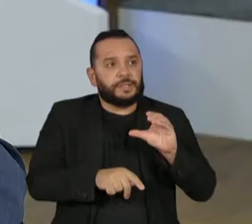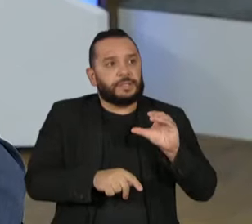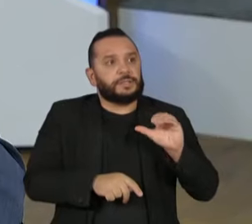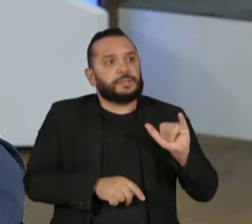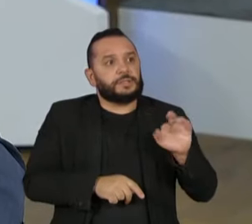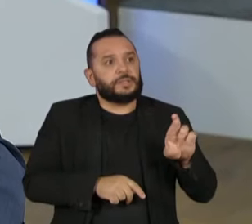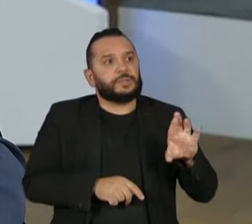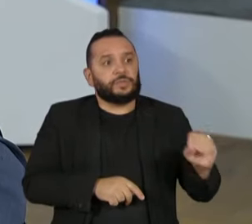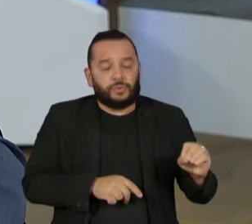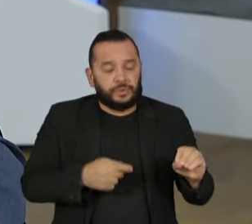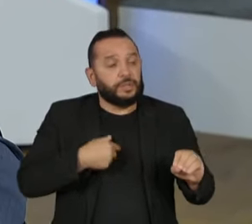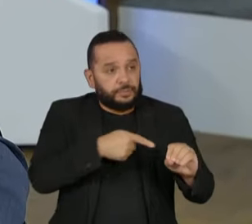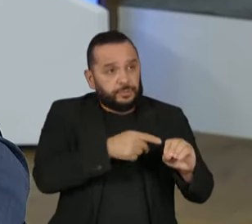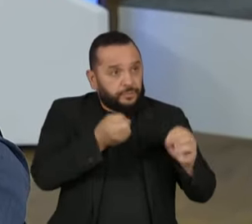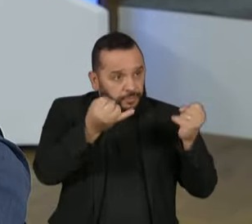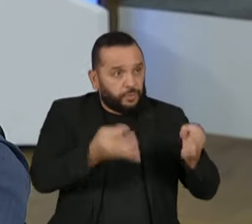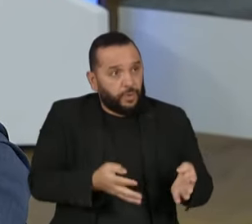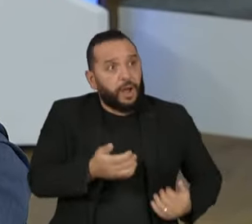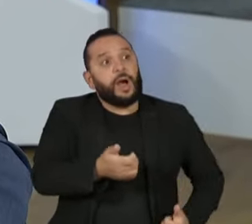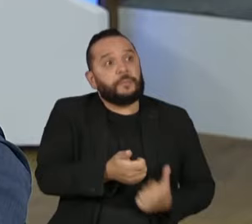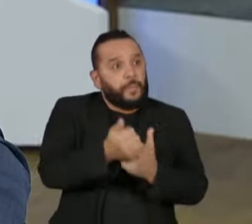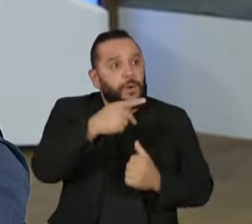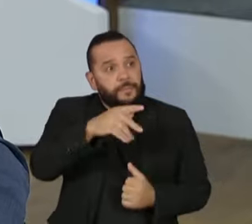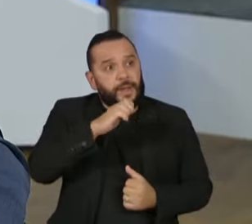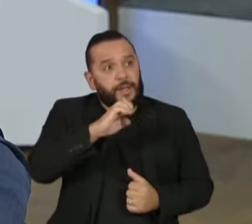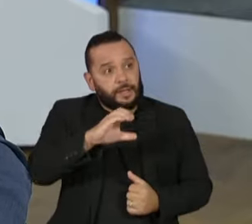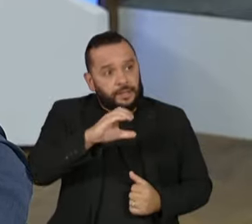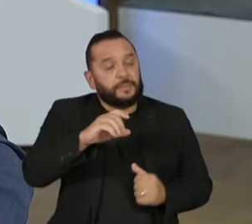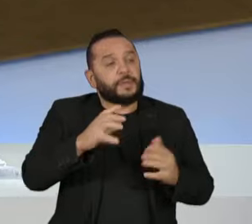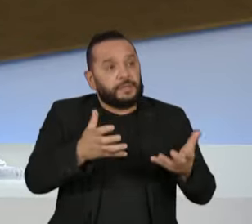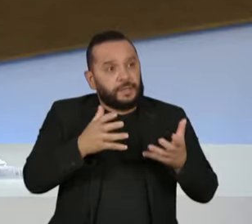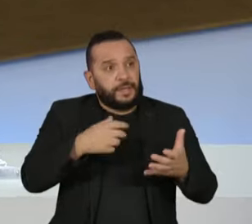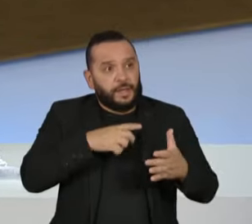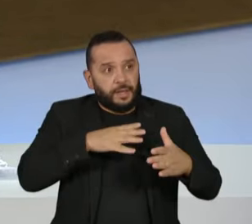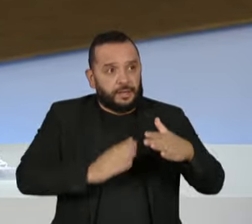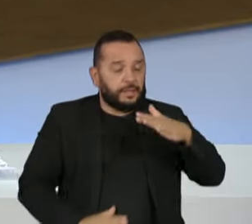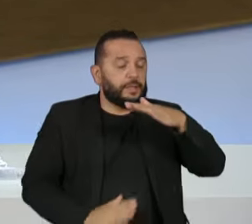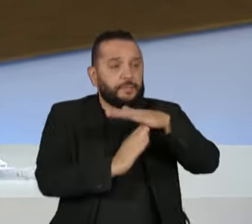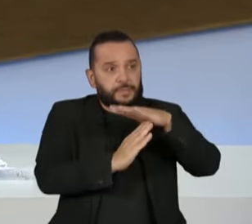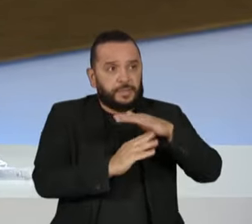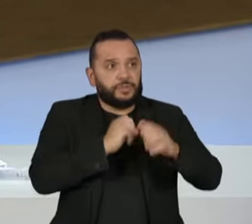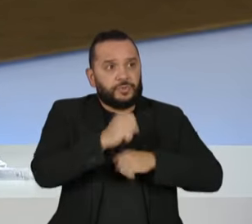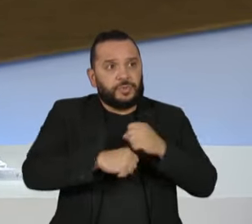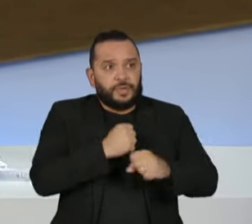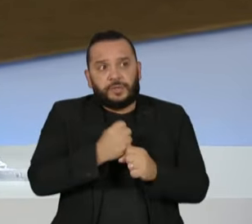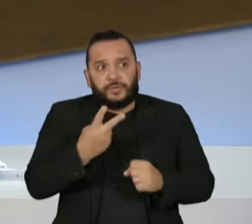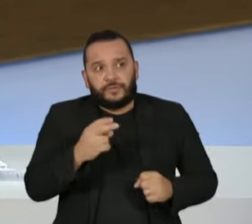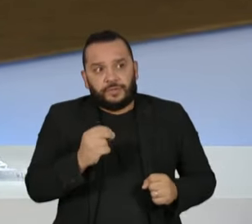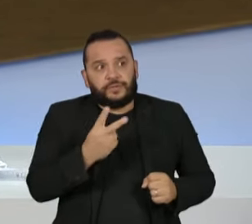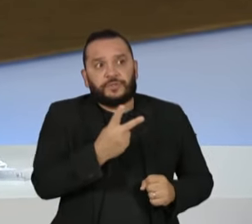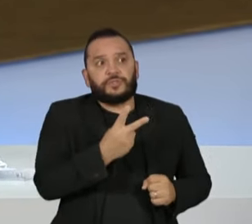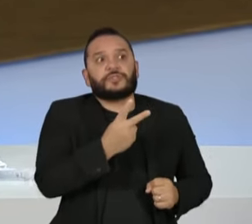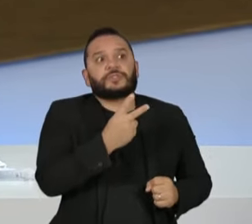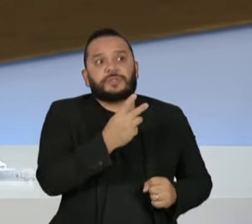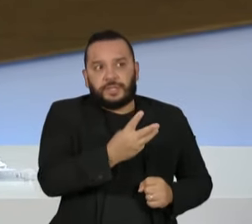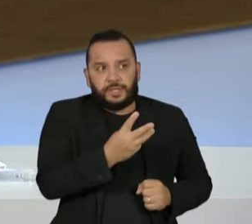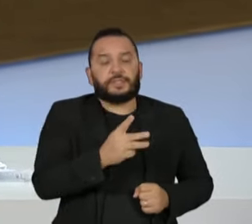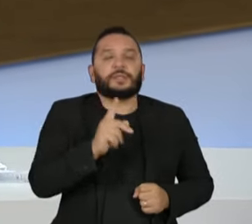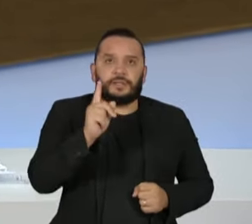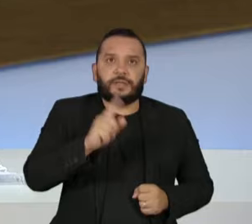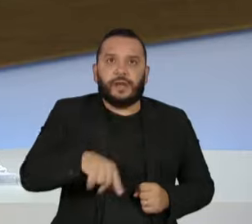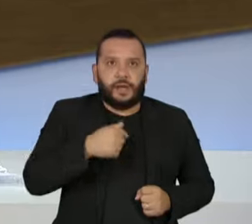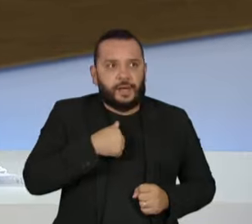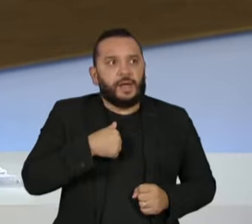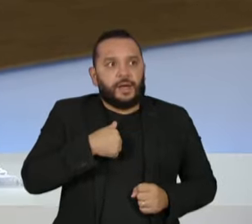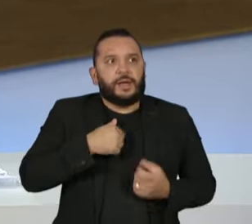PEC desde que ela seja limitada a 2023, e desde que ela apenas seja com um pedaço que falta do orçamento para o Bolsa